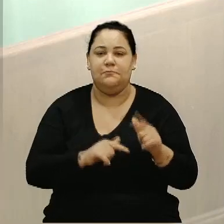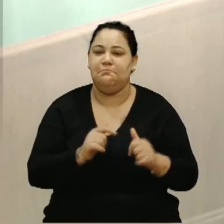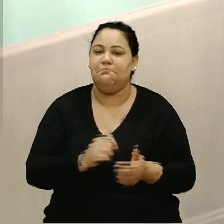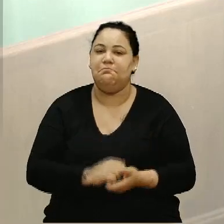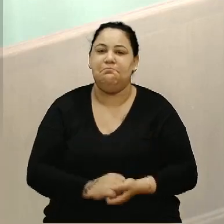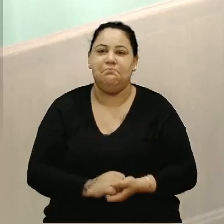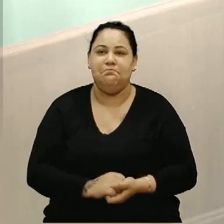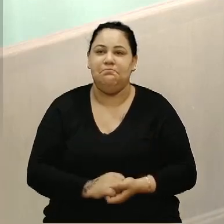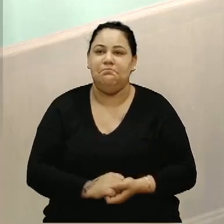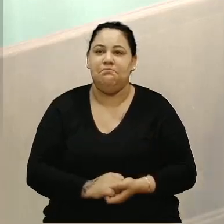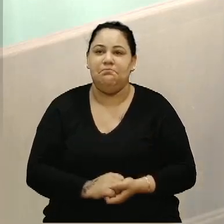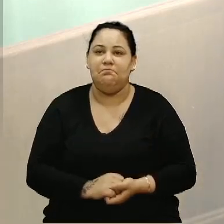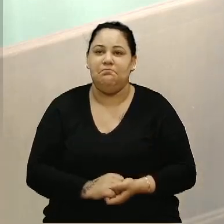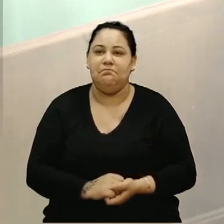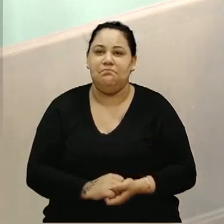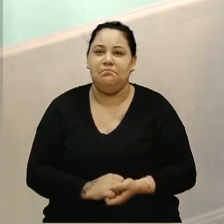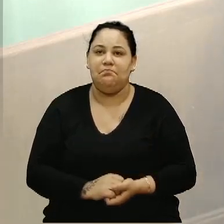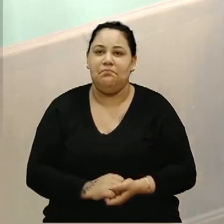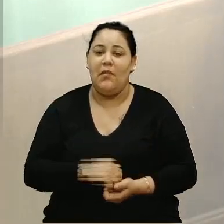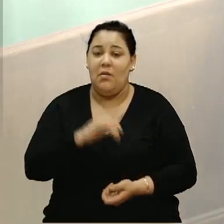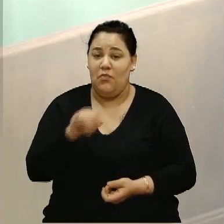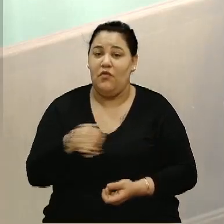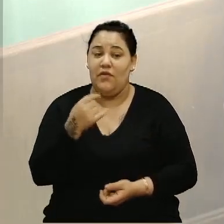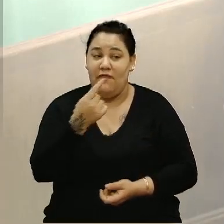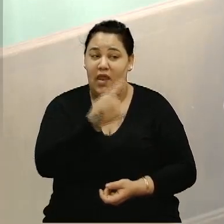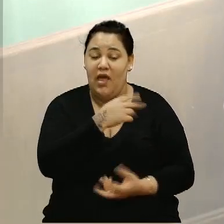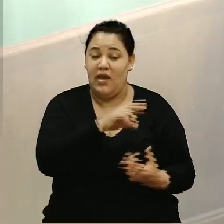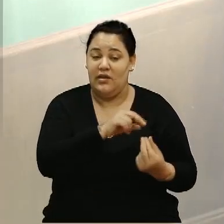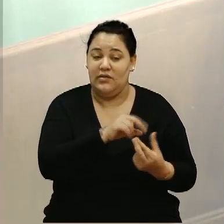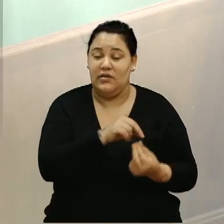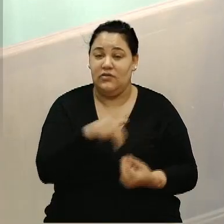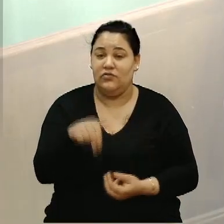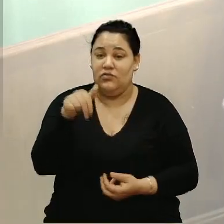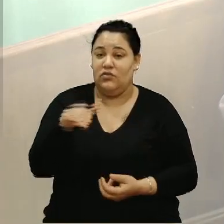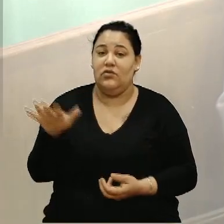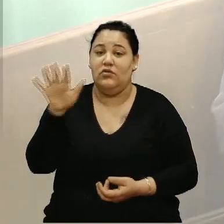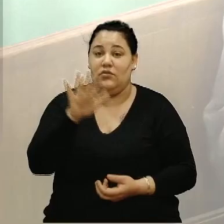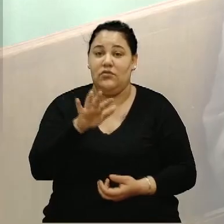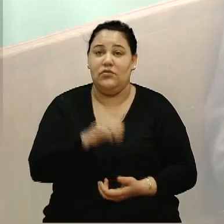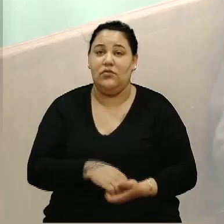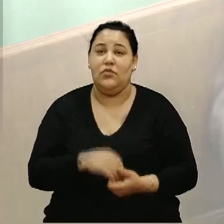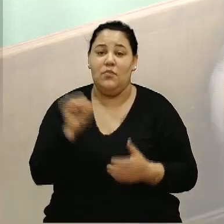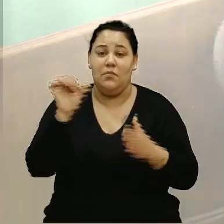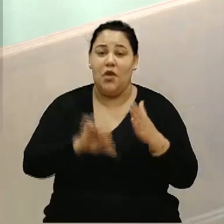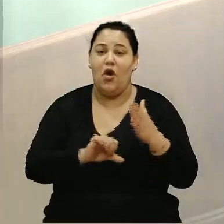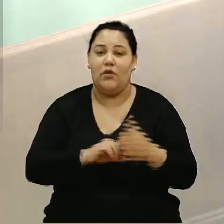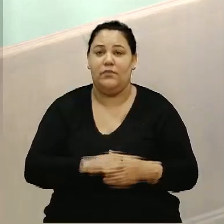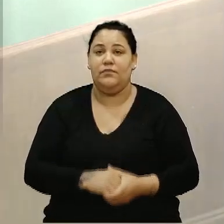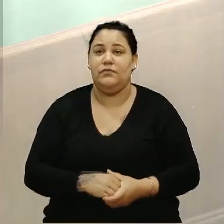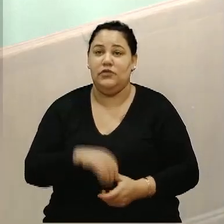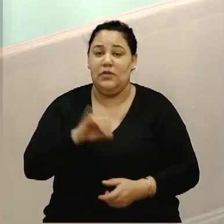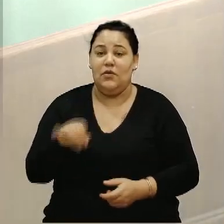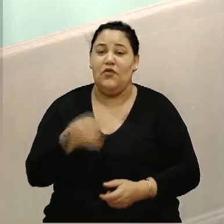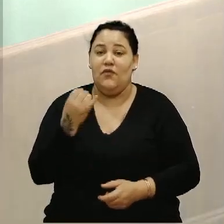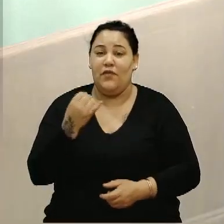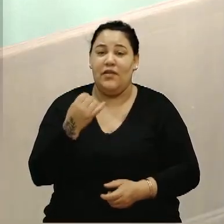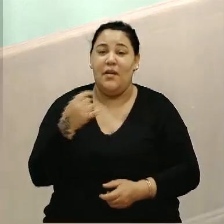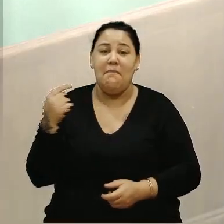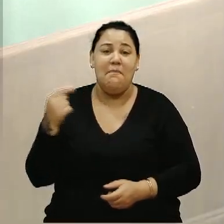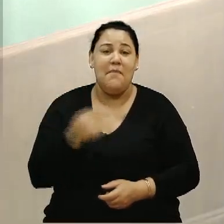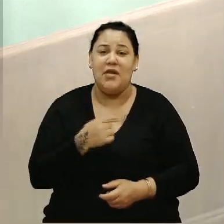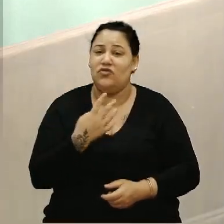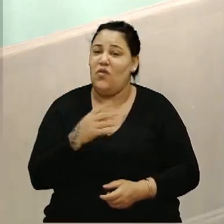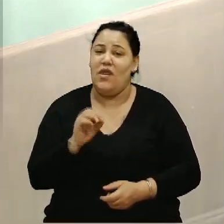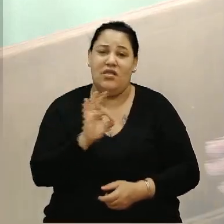Se aproveita, vai lá para o arreciclagem da Zona Norte. O pior lixo. Se aproveita menos de 40%.